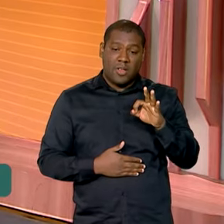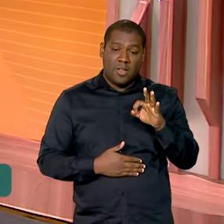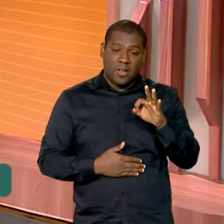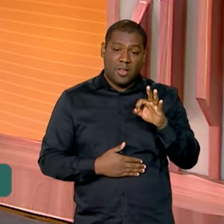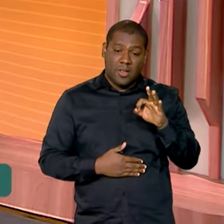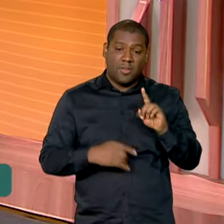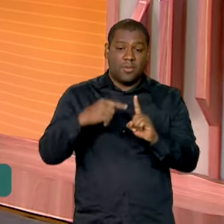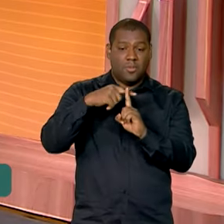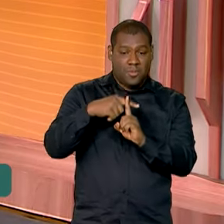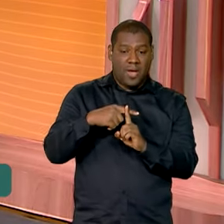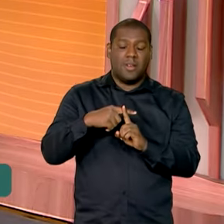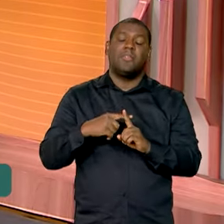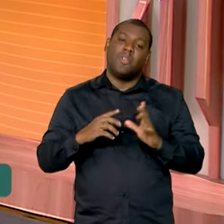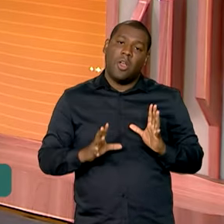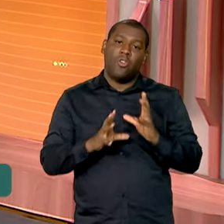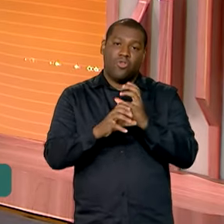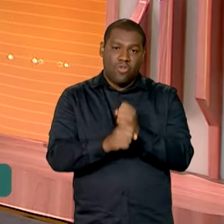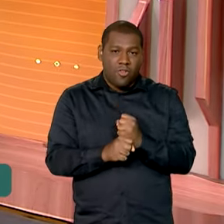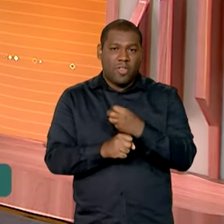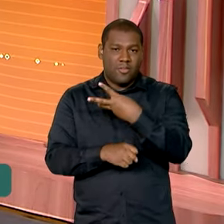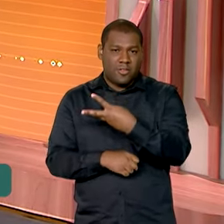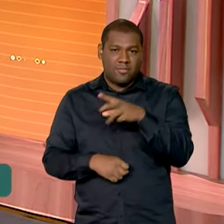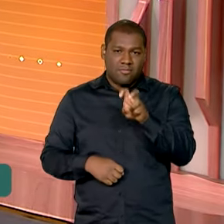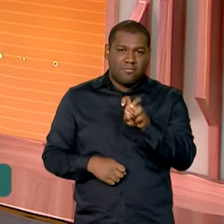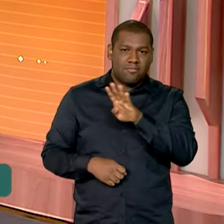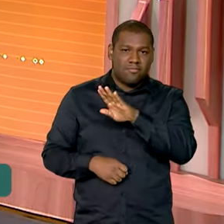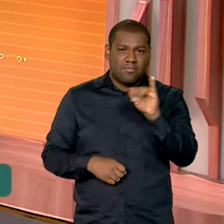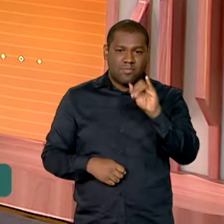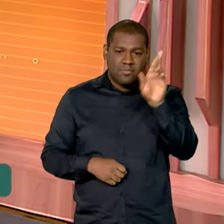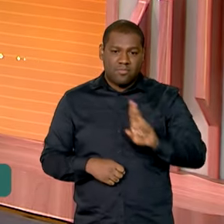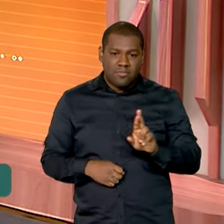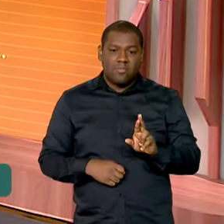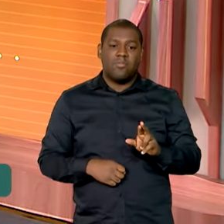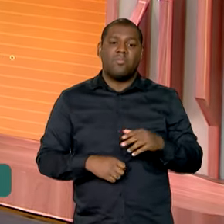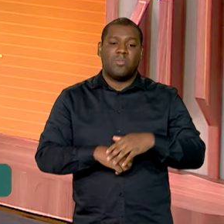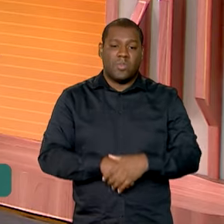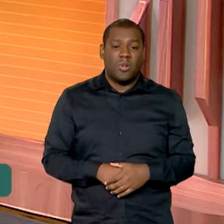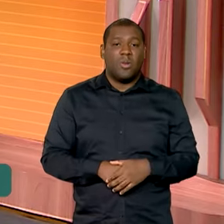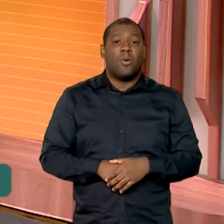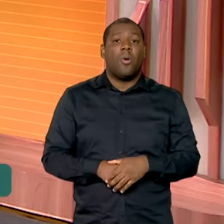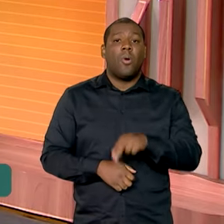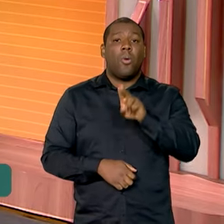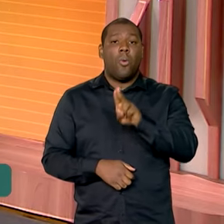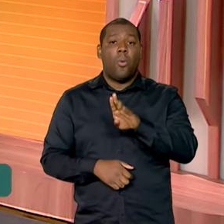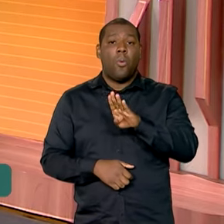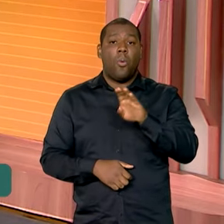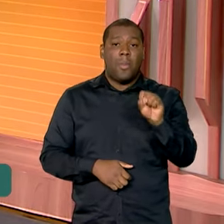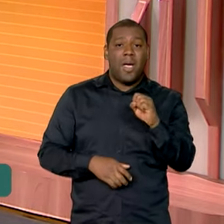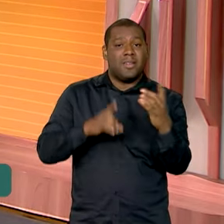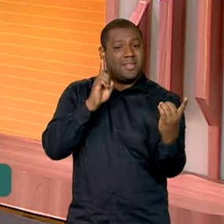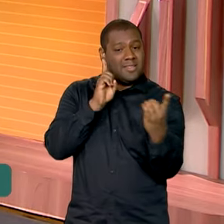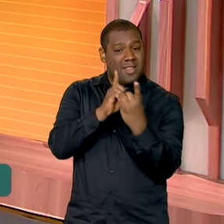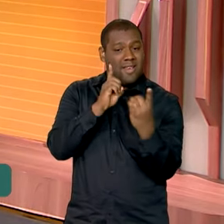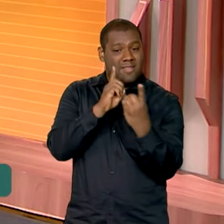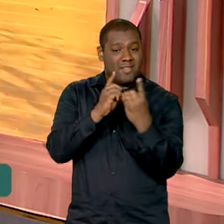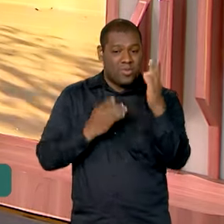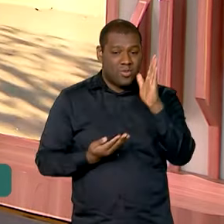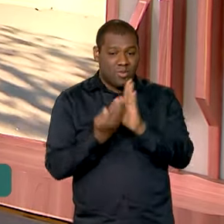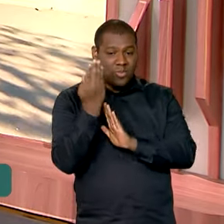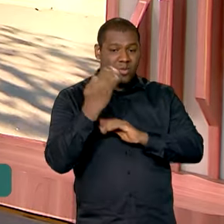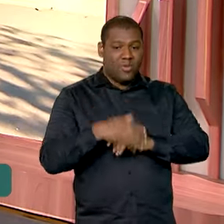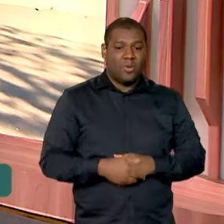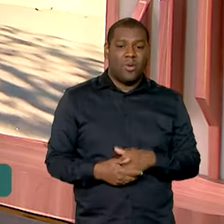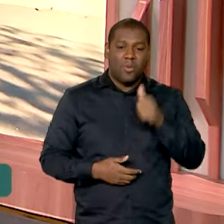35 bilhões. A meta é ampliar o atendimento nas unidades básicas de saúde. A repórter